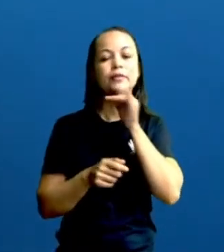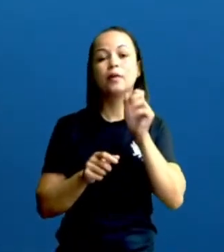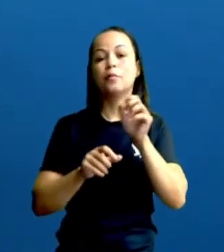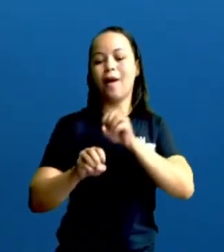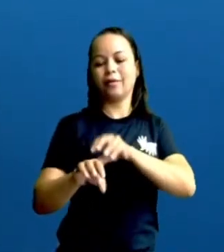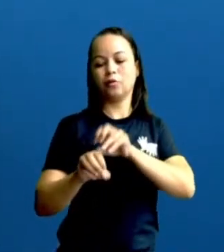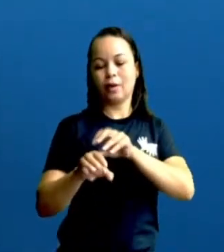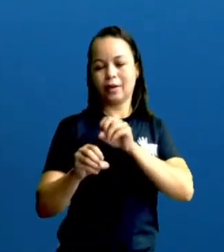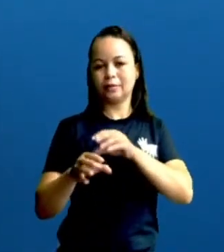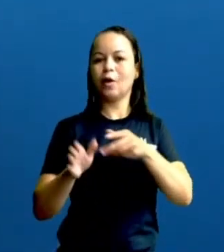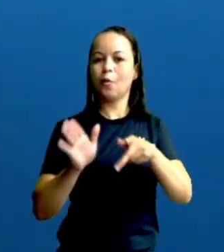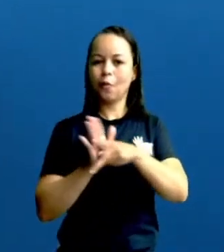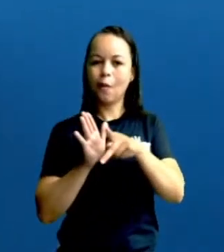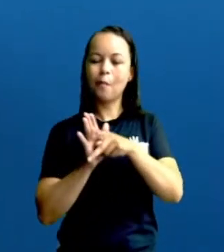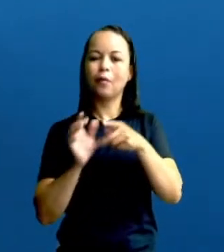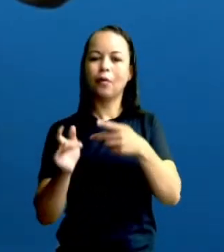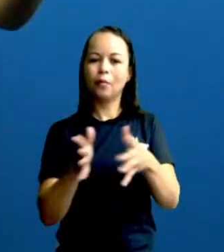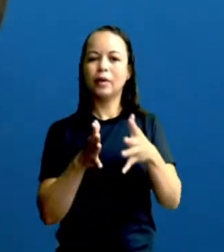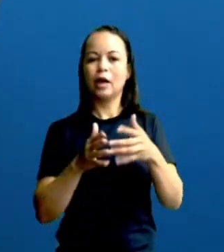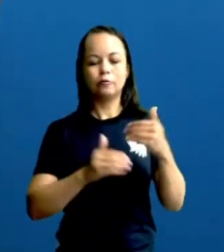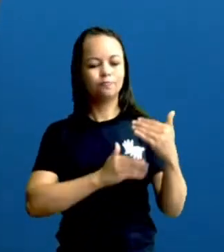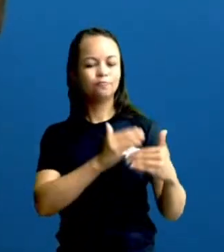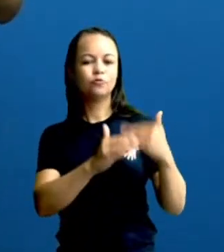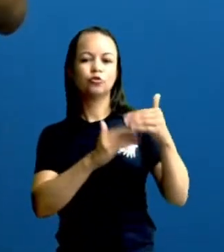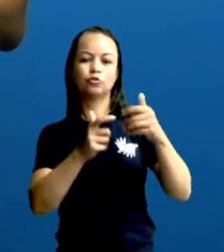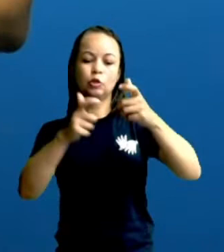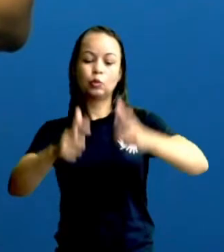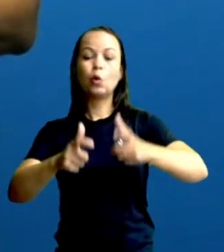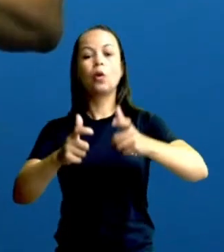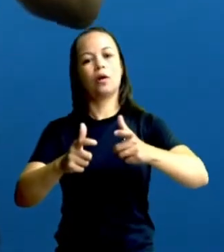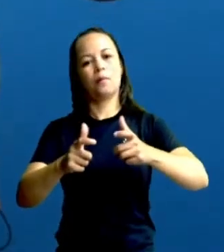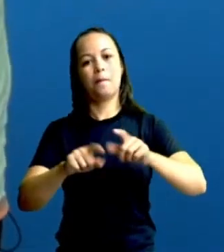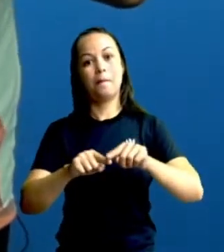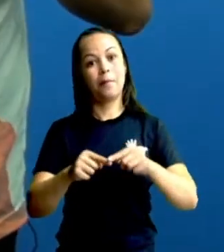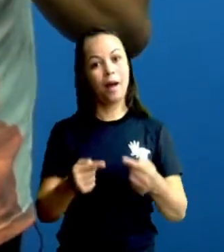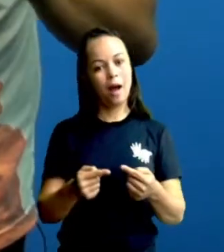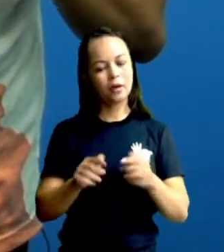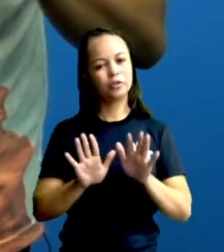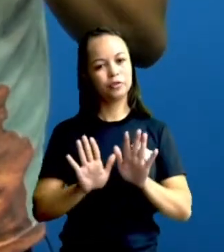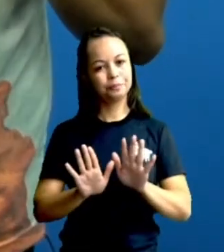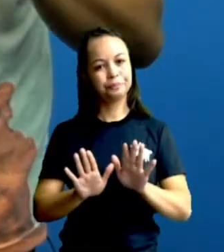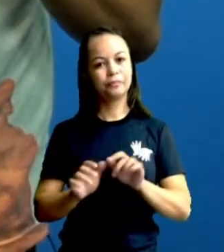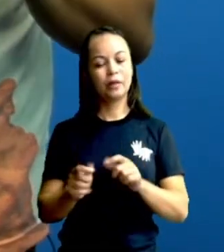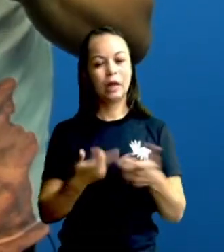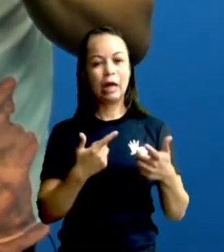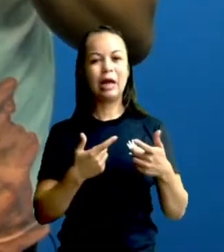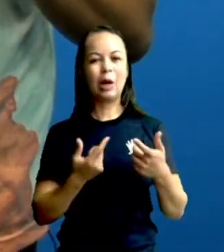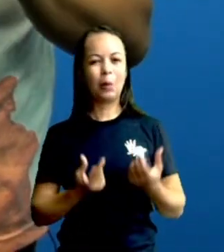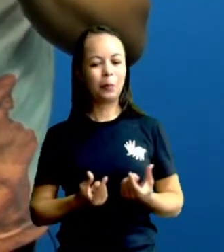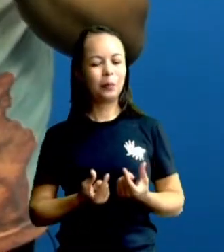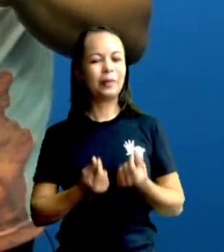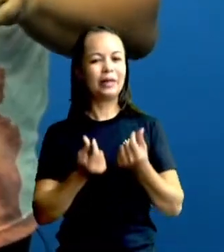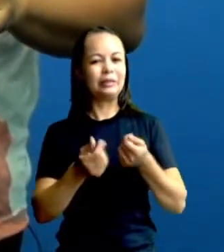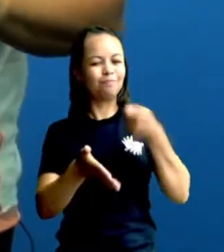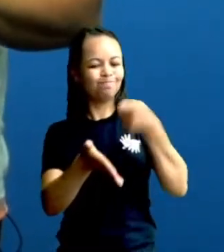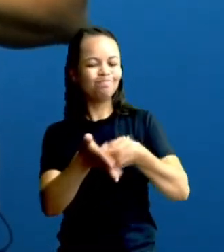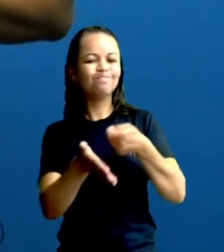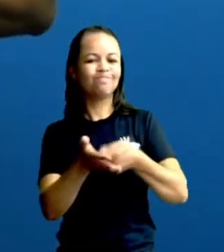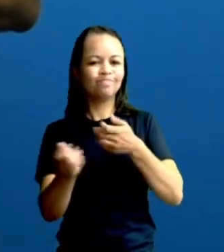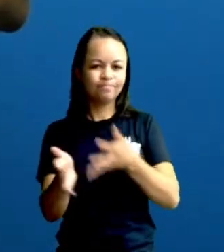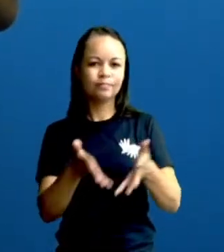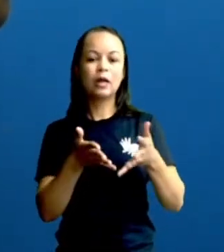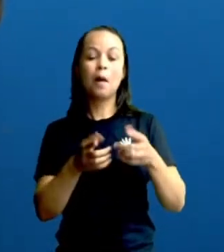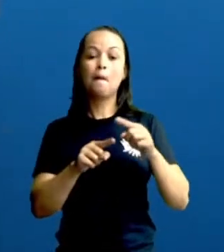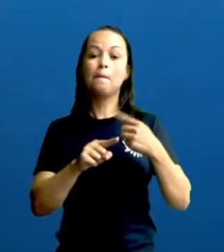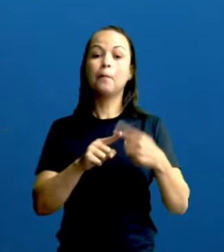própria infraestrutura daquele local, mas, claro, há um preço muito alto para ser pago. Por quê?